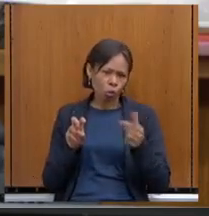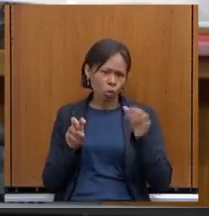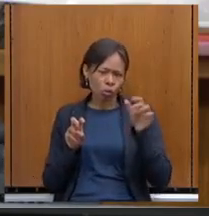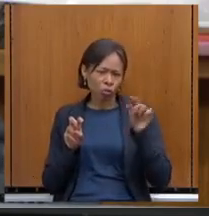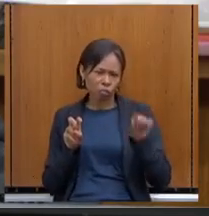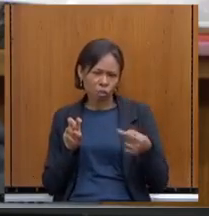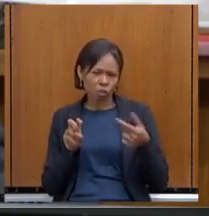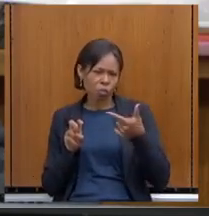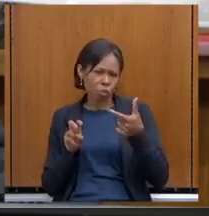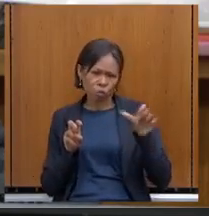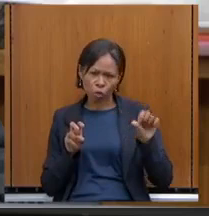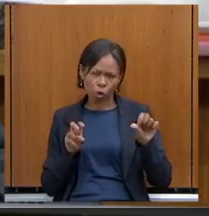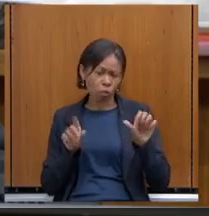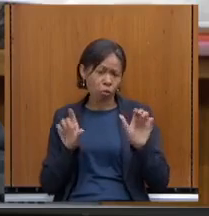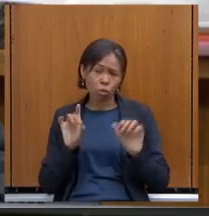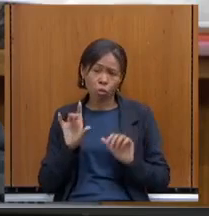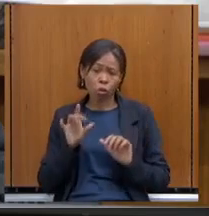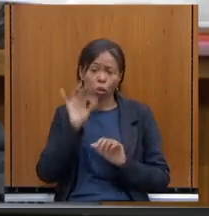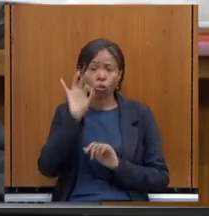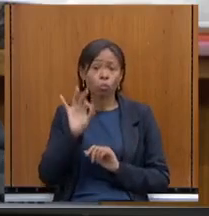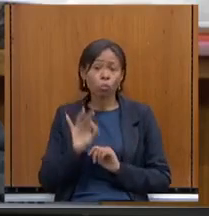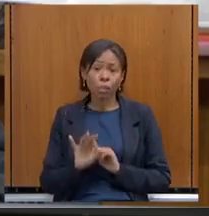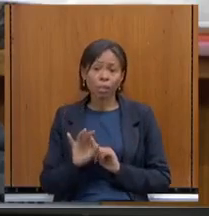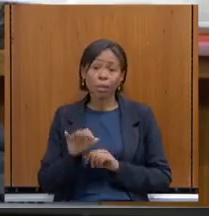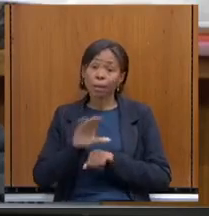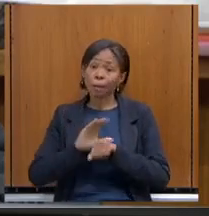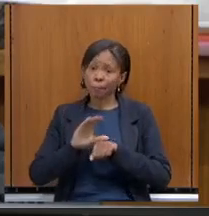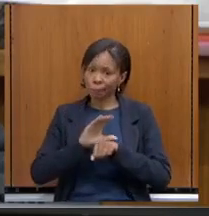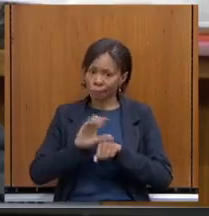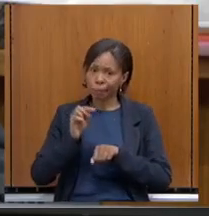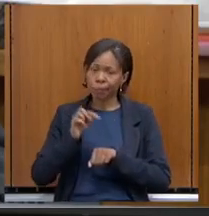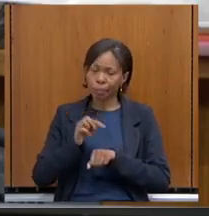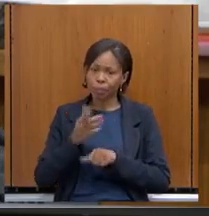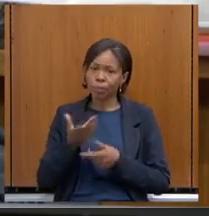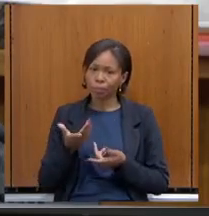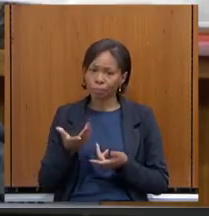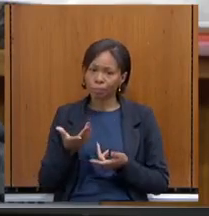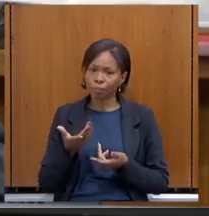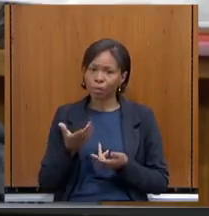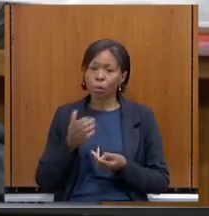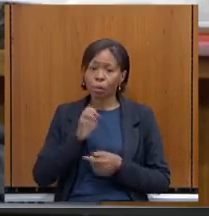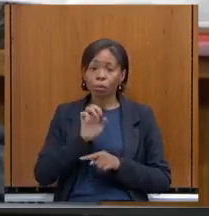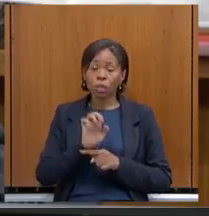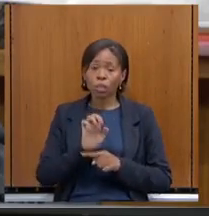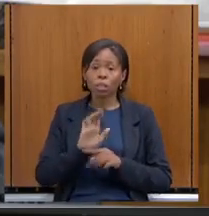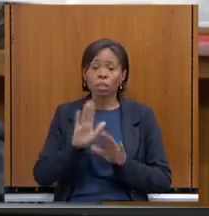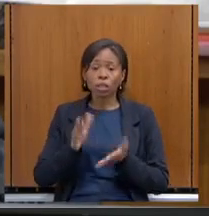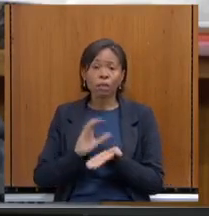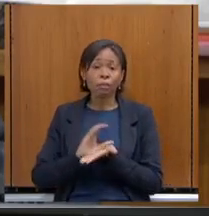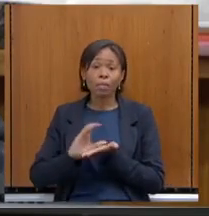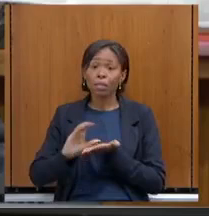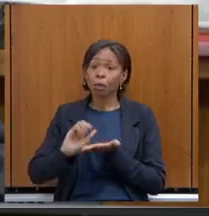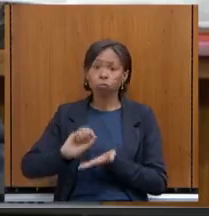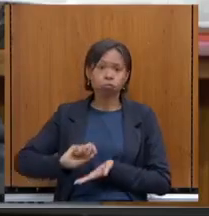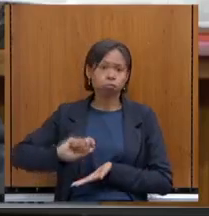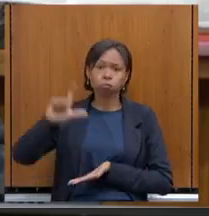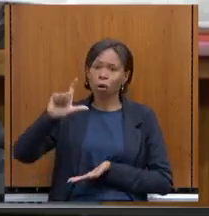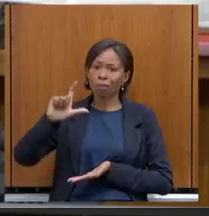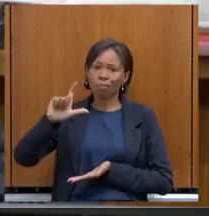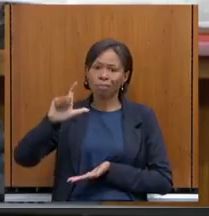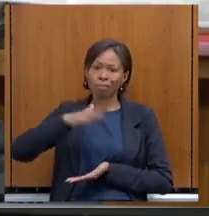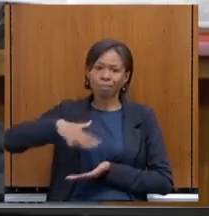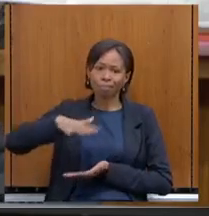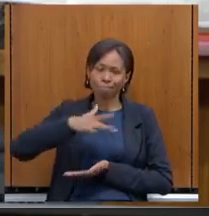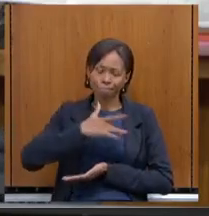constitucional. O Estado investiu, em 2020, o maior valor, até hoje, investido na saúde. Porque não foi